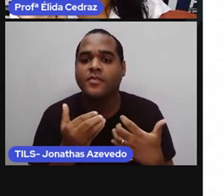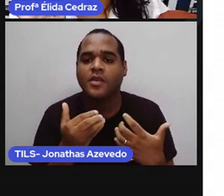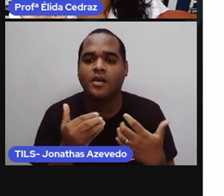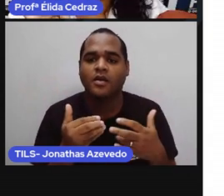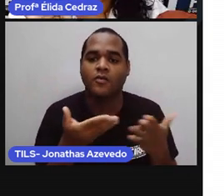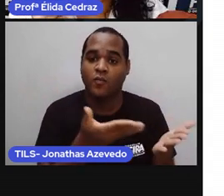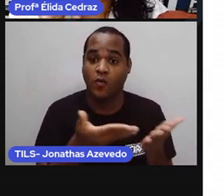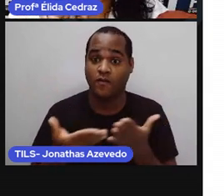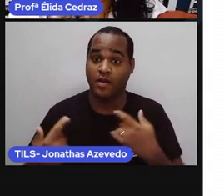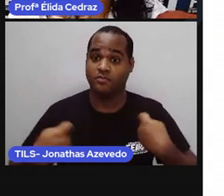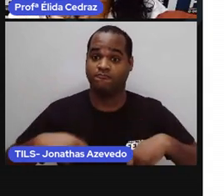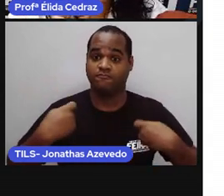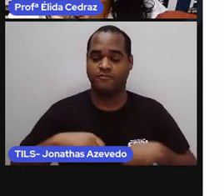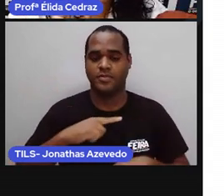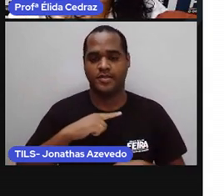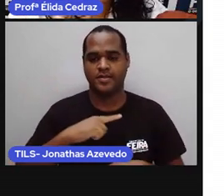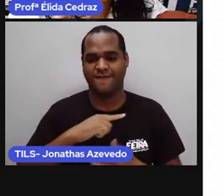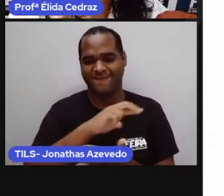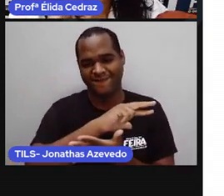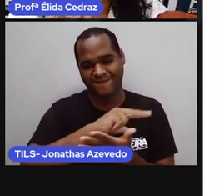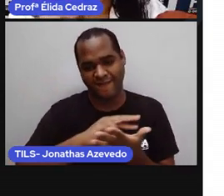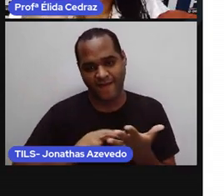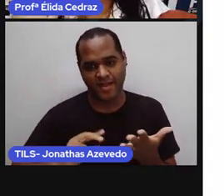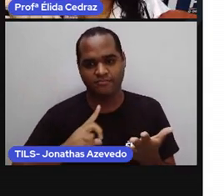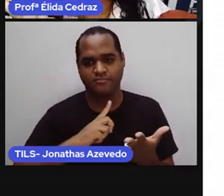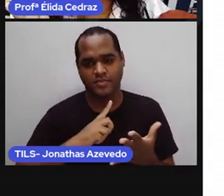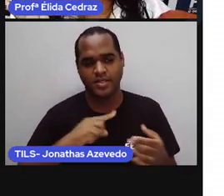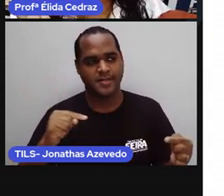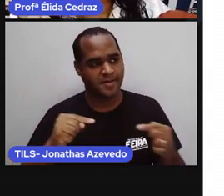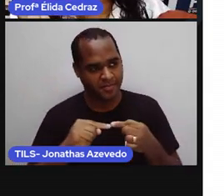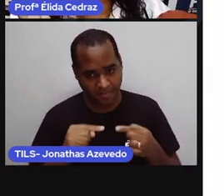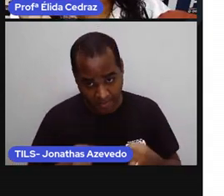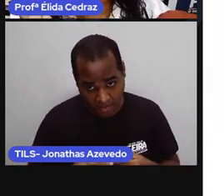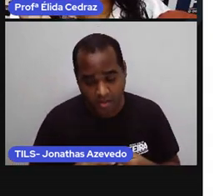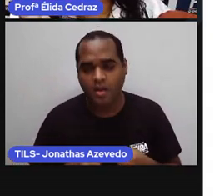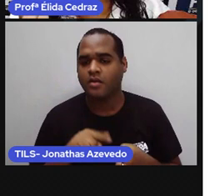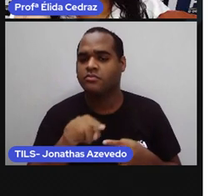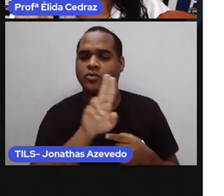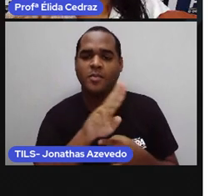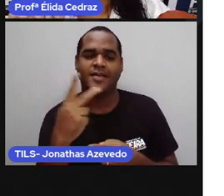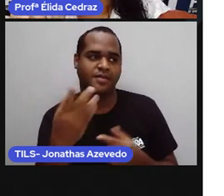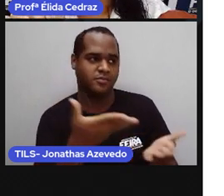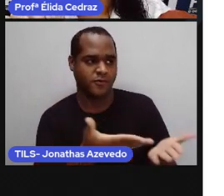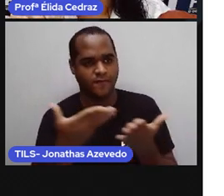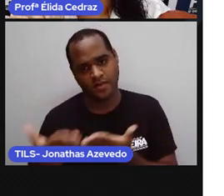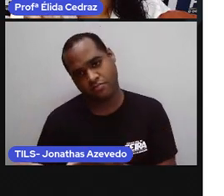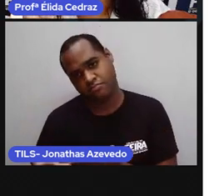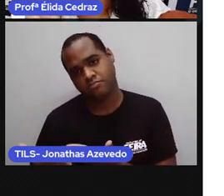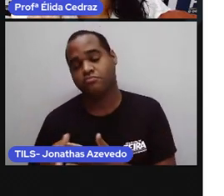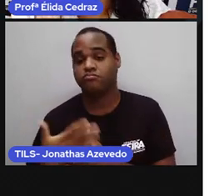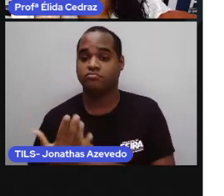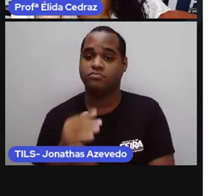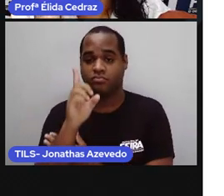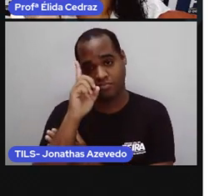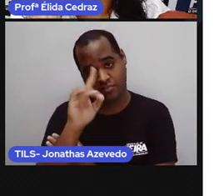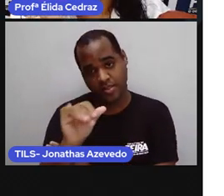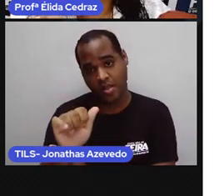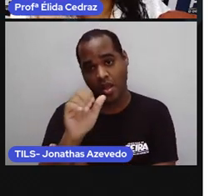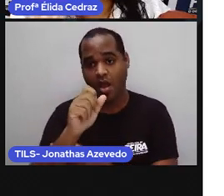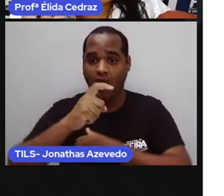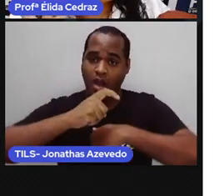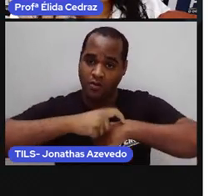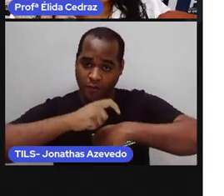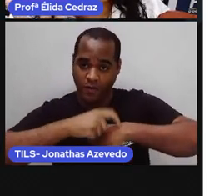precisa ser os seguintes elementos. O nome do convidado, a data, a hora